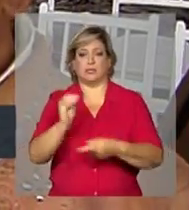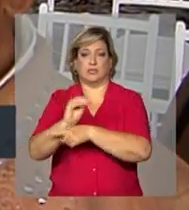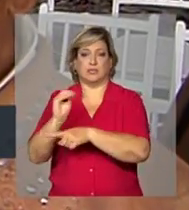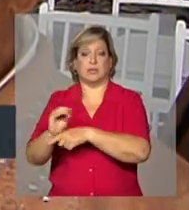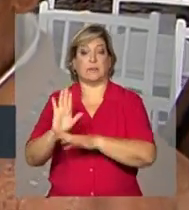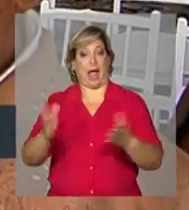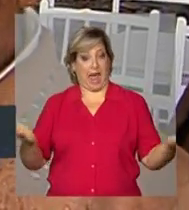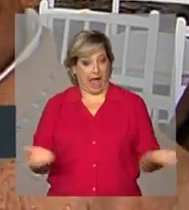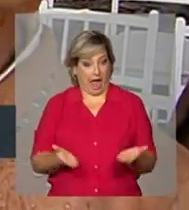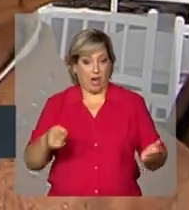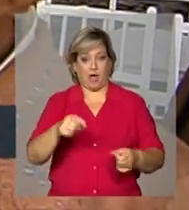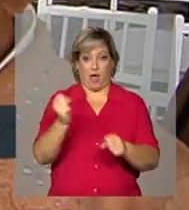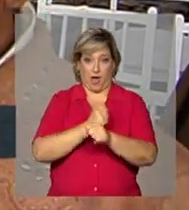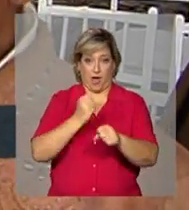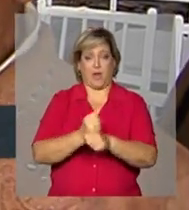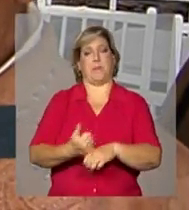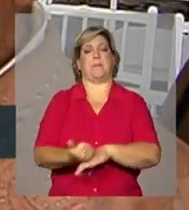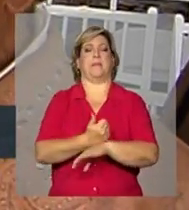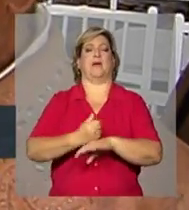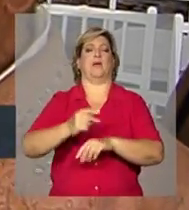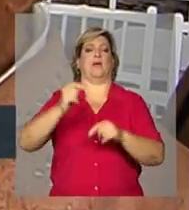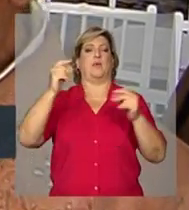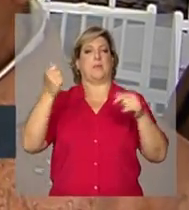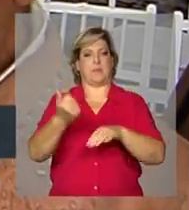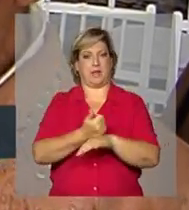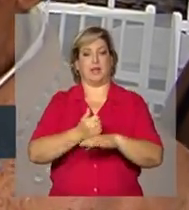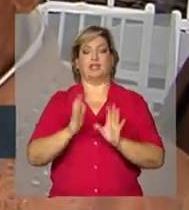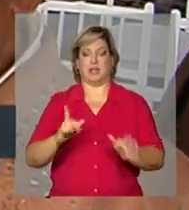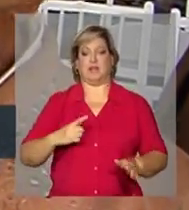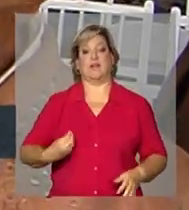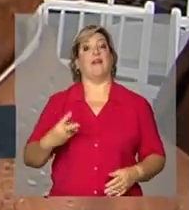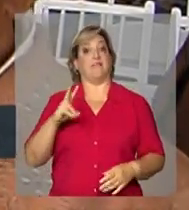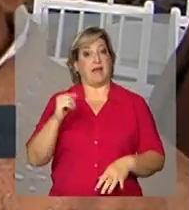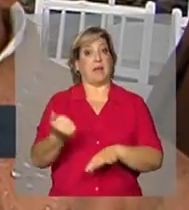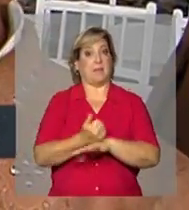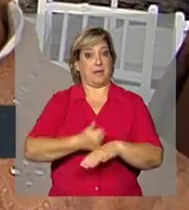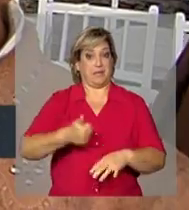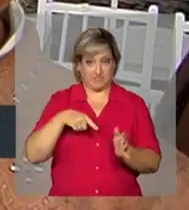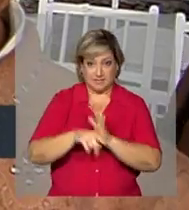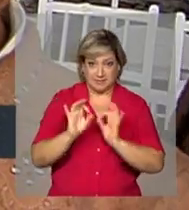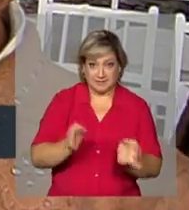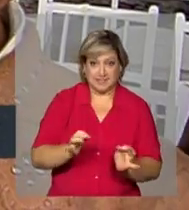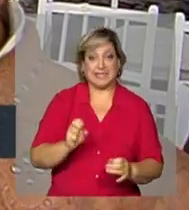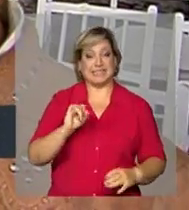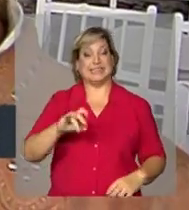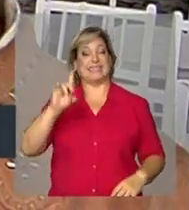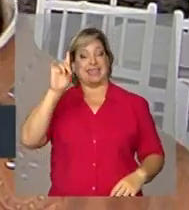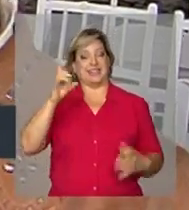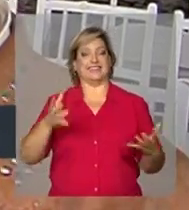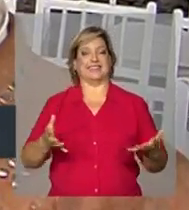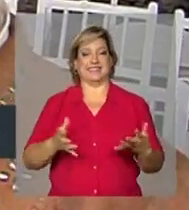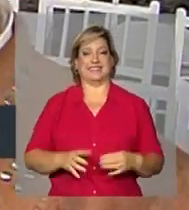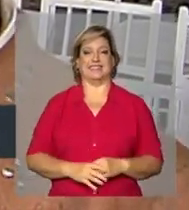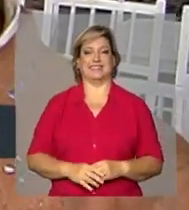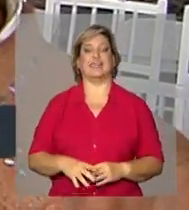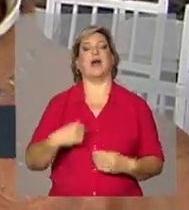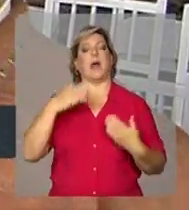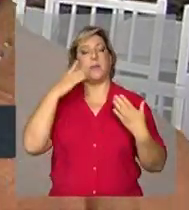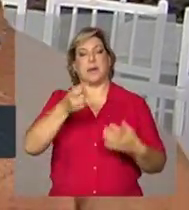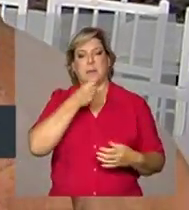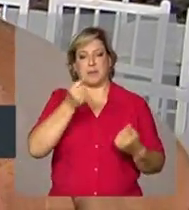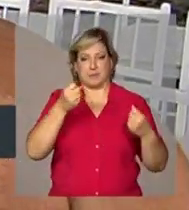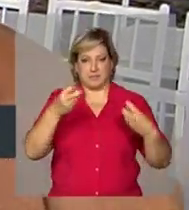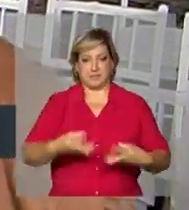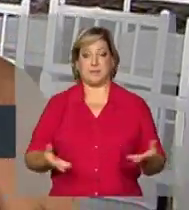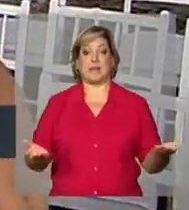muito. A vida vai melhorar? Ah, se Deus quiser, melhorou já. E vai melhorar mais, vai? Deus quiser. Então, muito obrigada por sua entrevista.